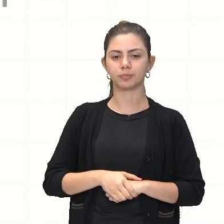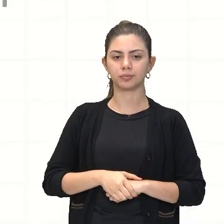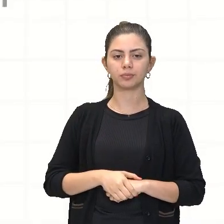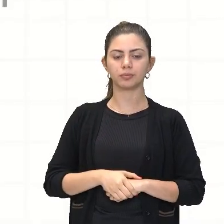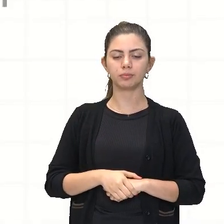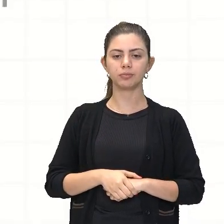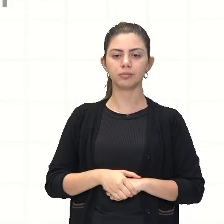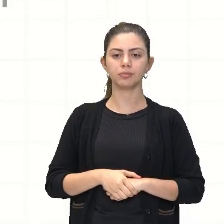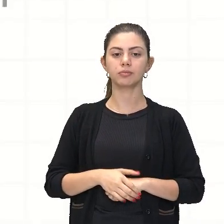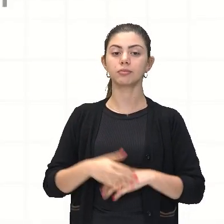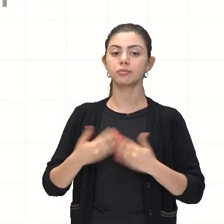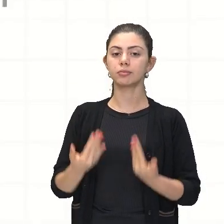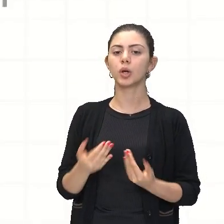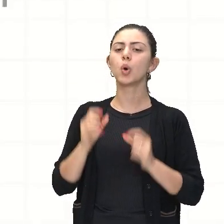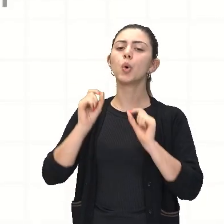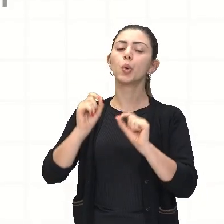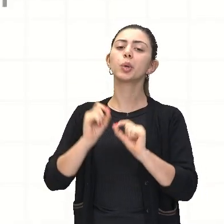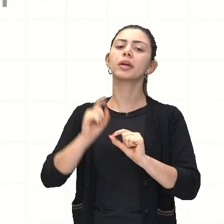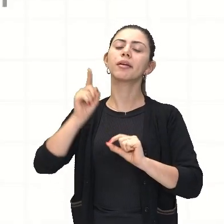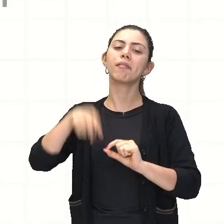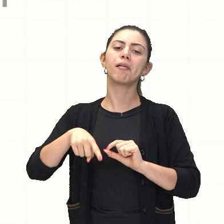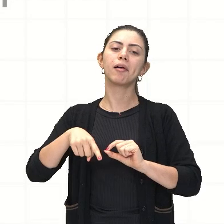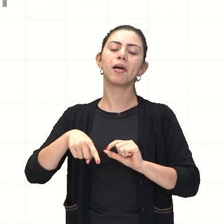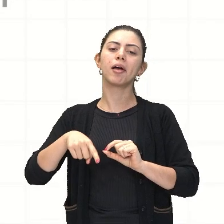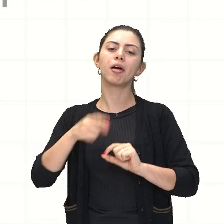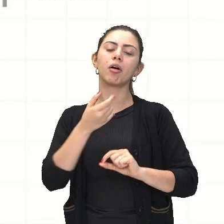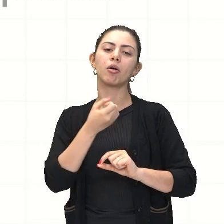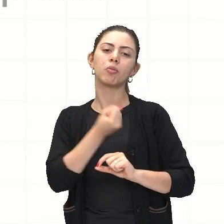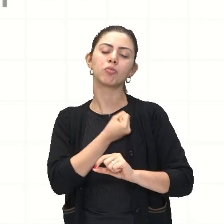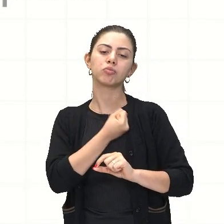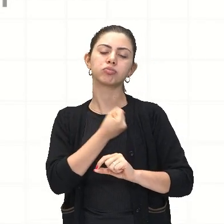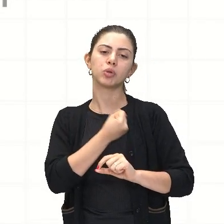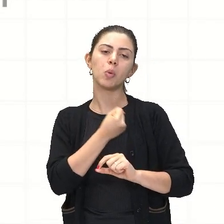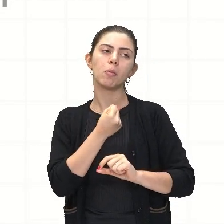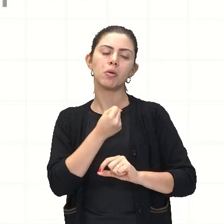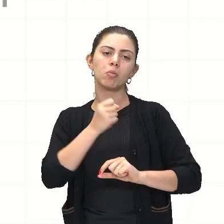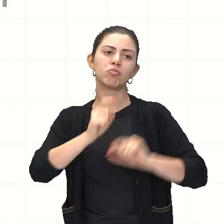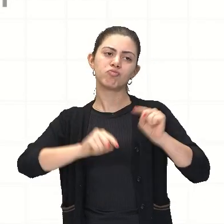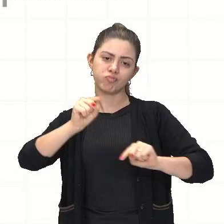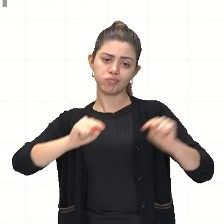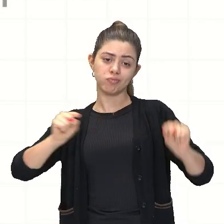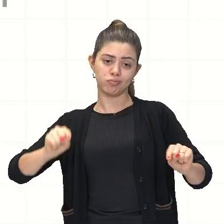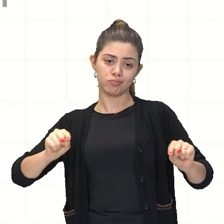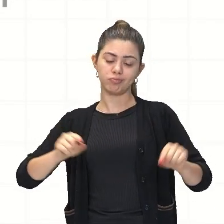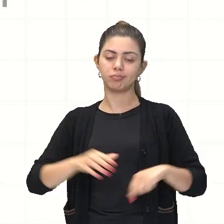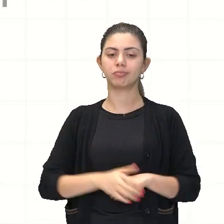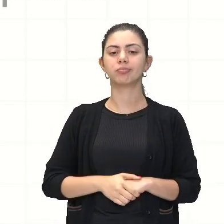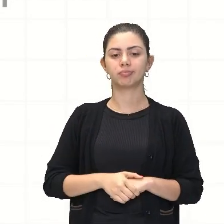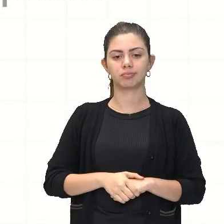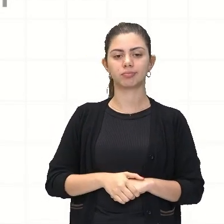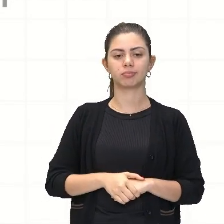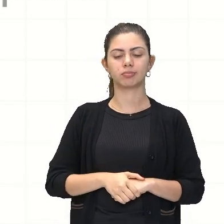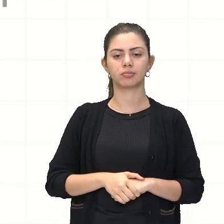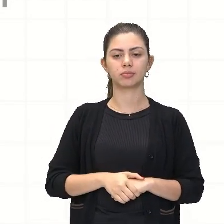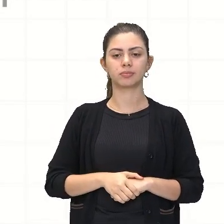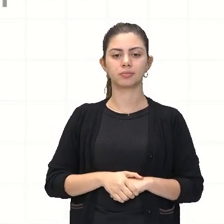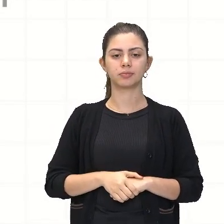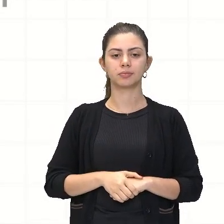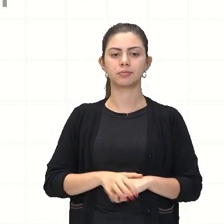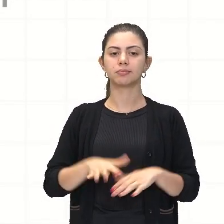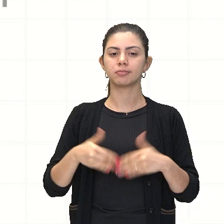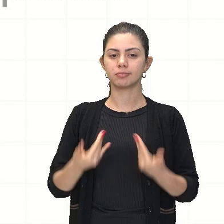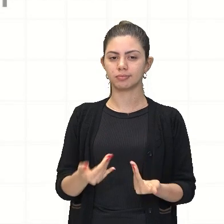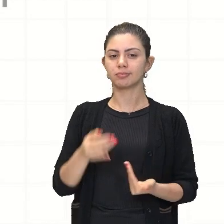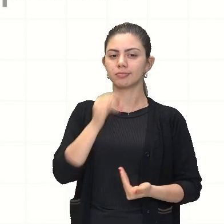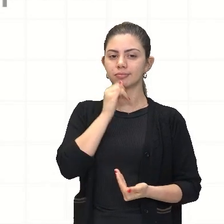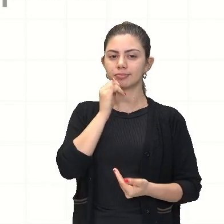temos, olha, o que é uma variável. Como eu falei, é aquilo que vai variar. Então, aqui, nós temos como